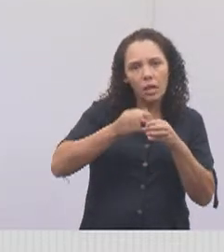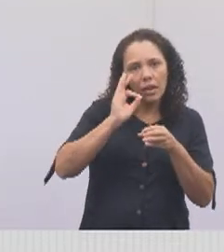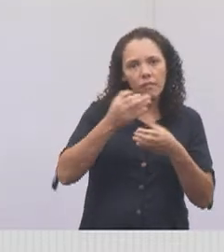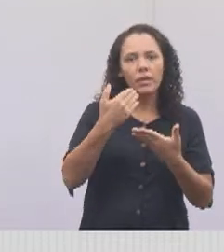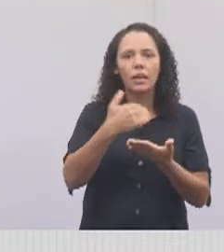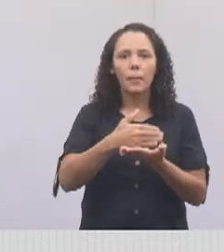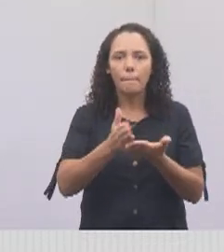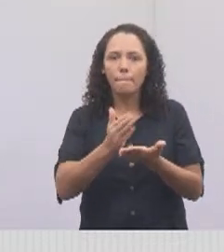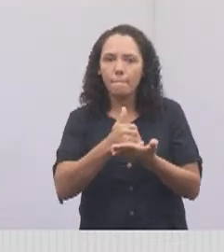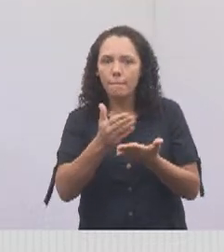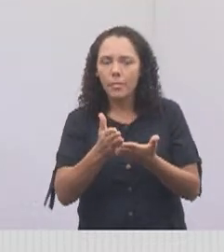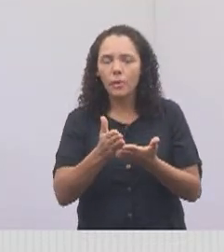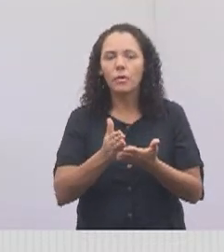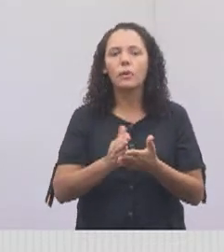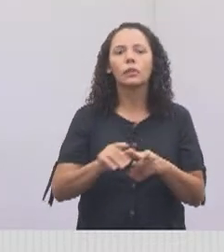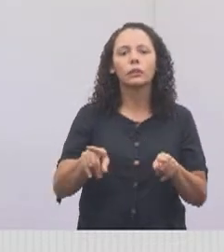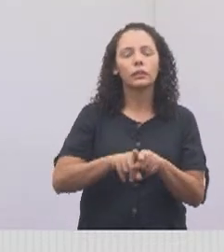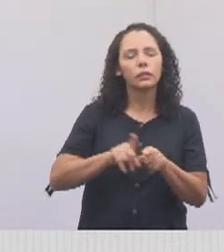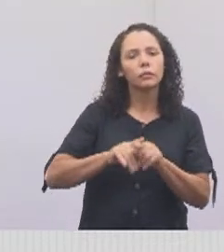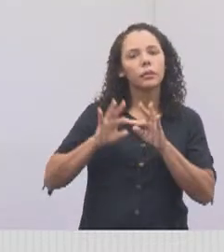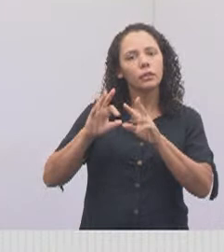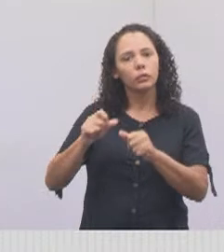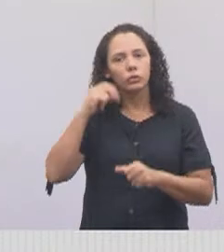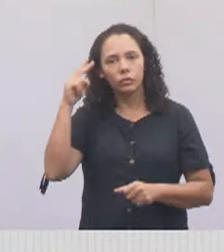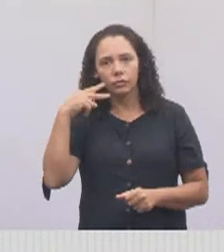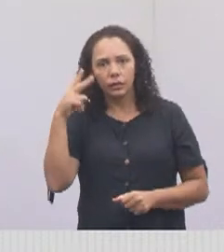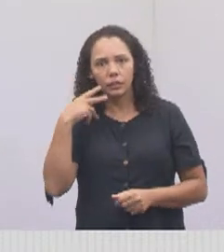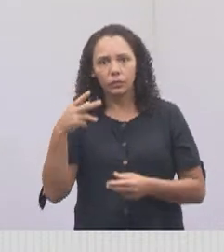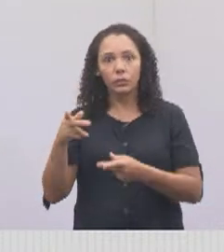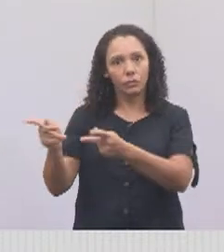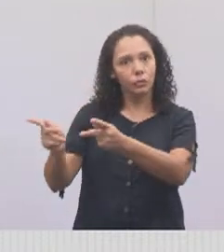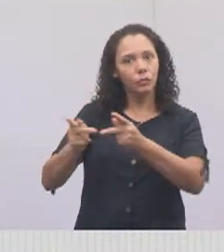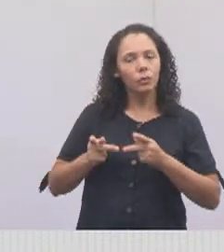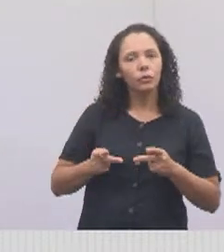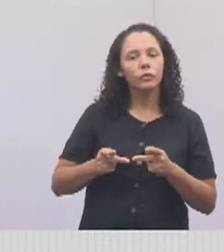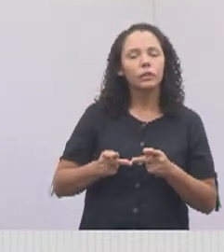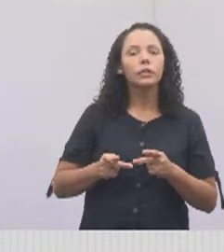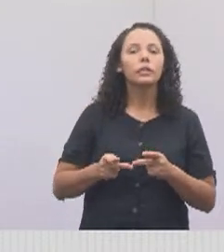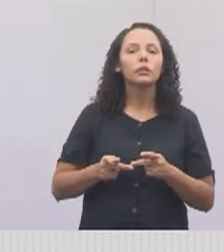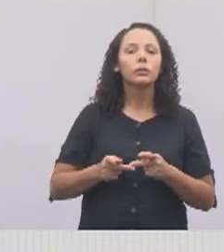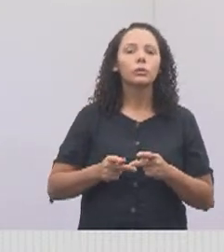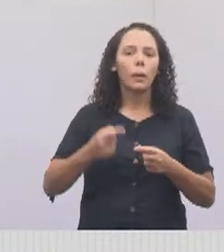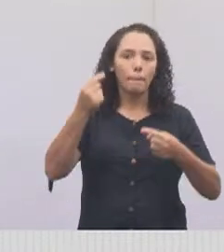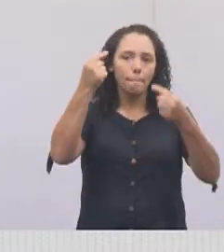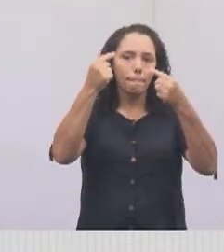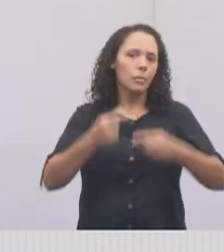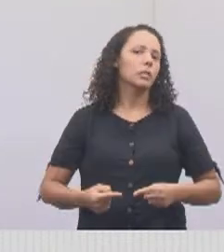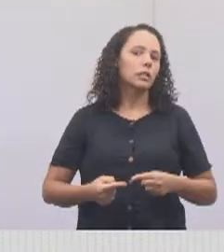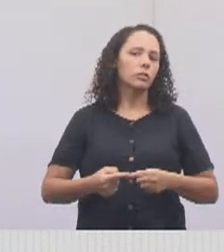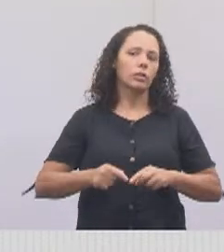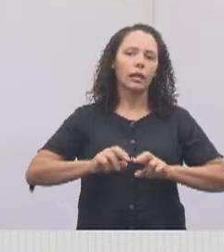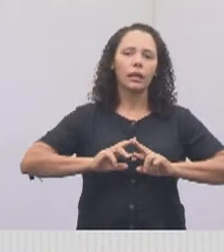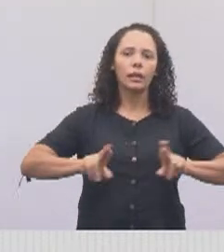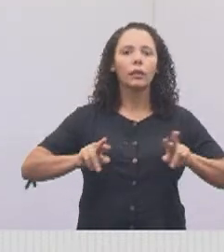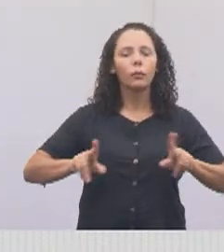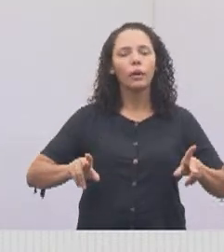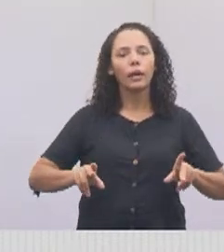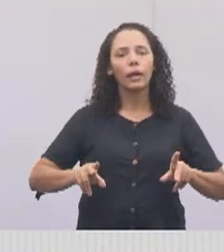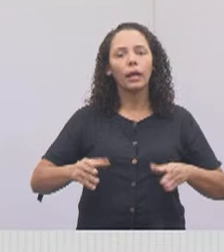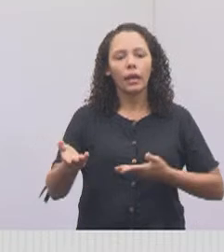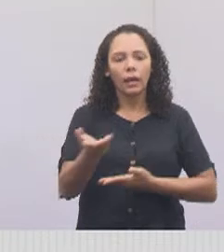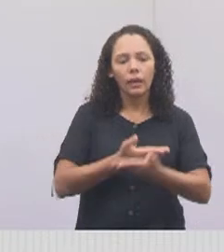gloseimas, convida todos os vereadores, estendo aqui, porque não é um evento político, e sim um evento para a